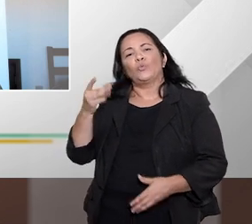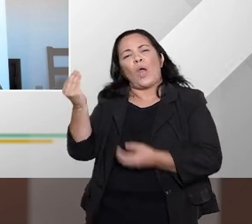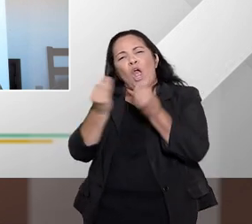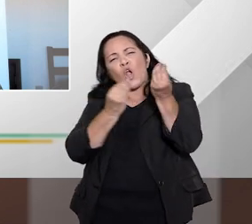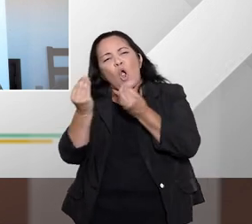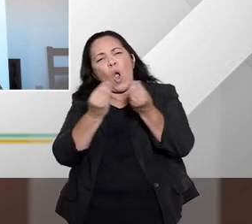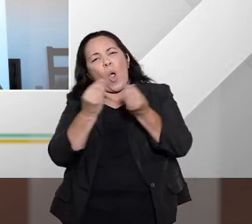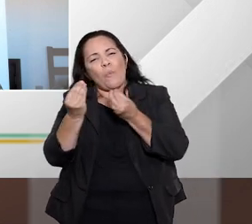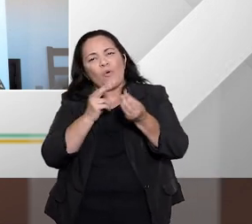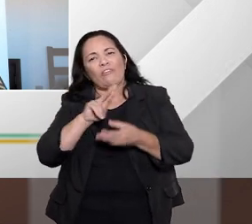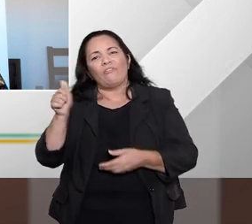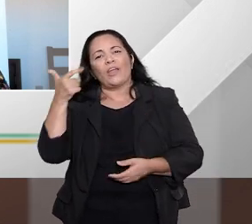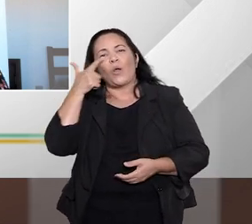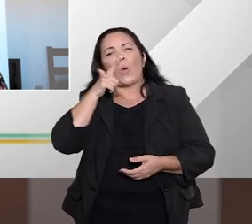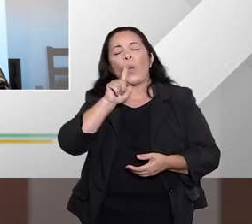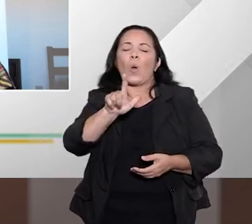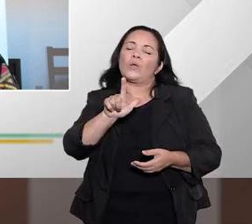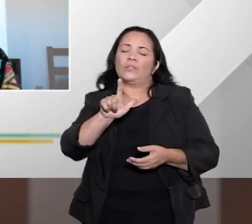prática?